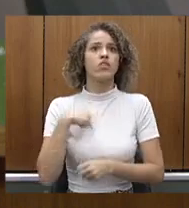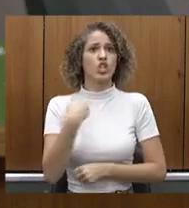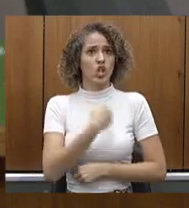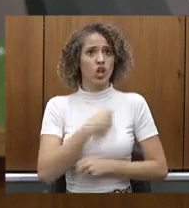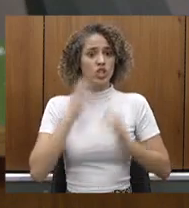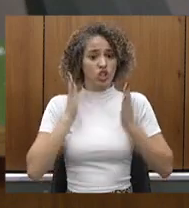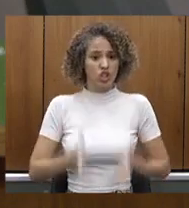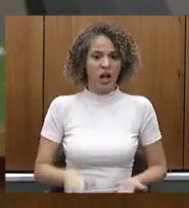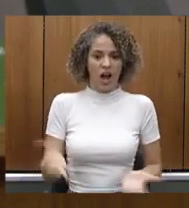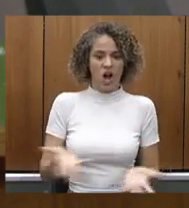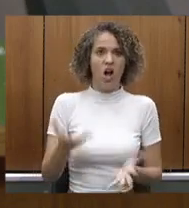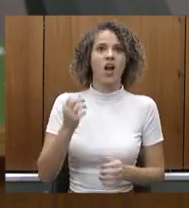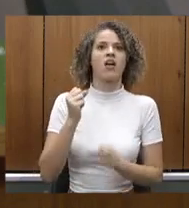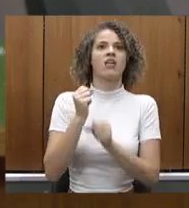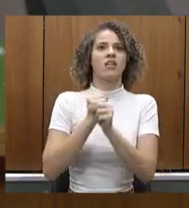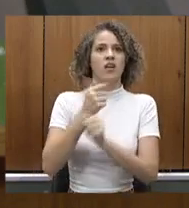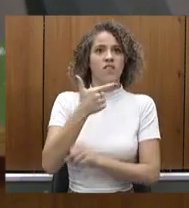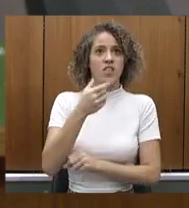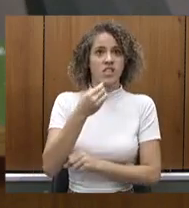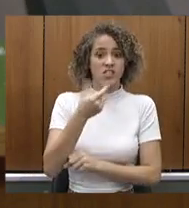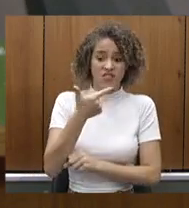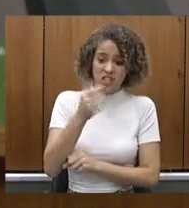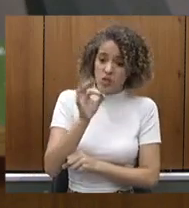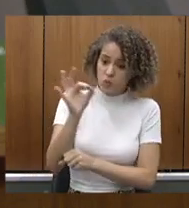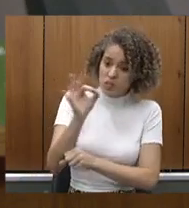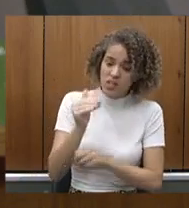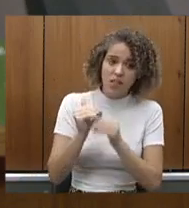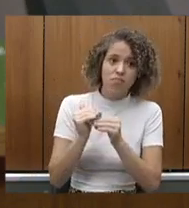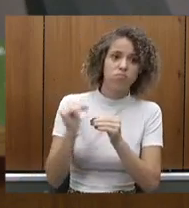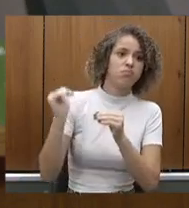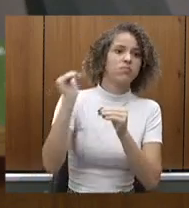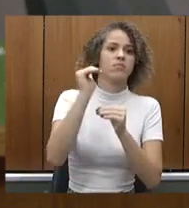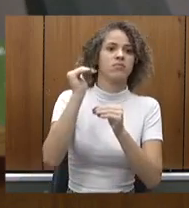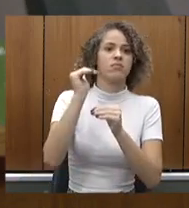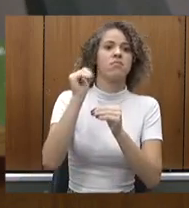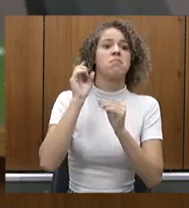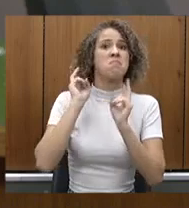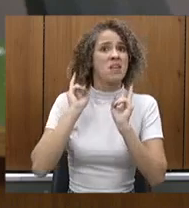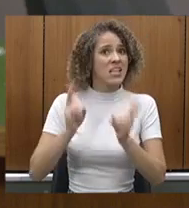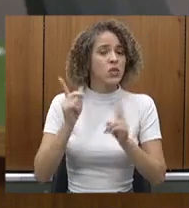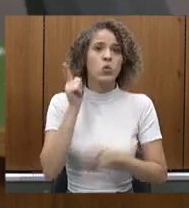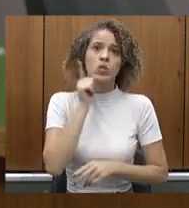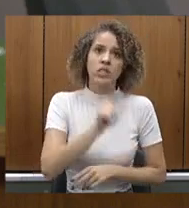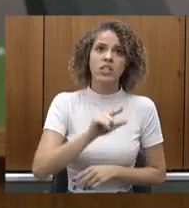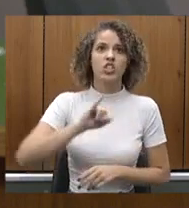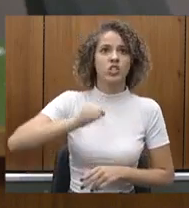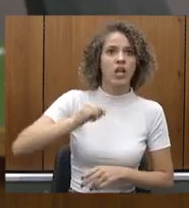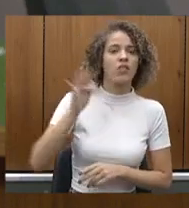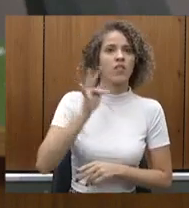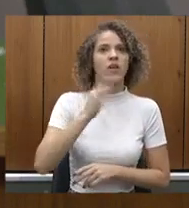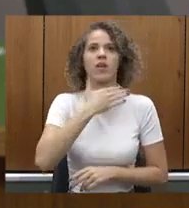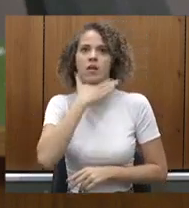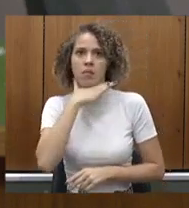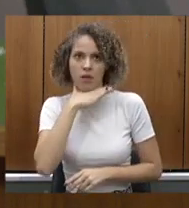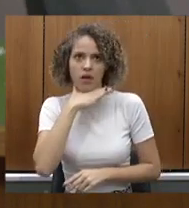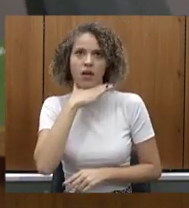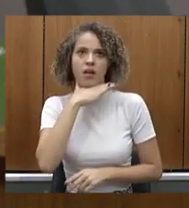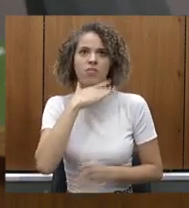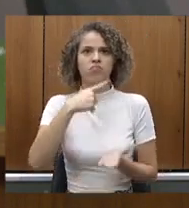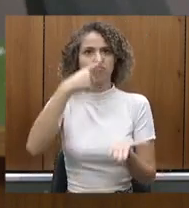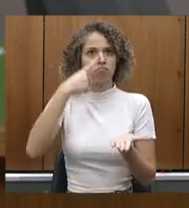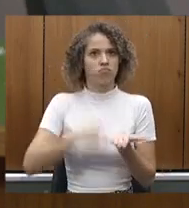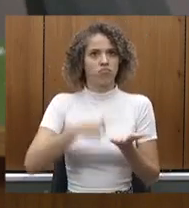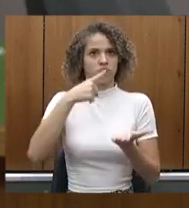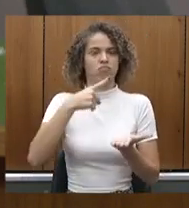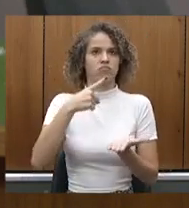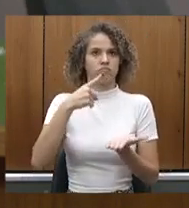no final do ano com 20% a mais de cirurgia que 19, mesmo considerando janeiro, fevereiro e março comprometido pela